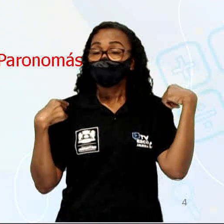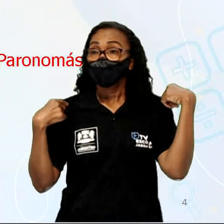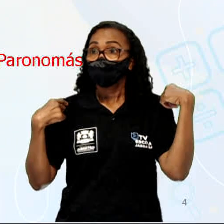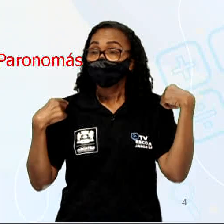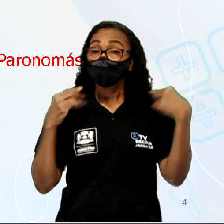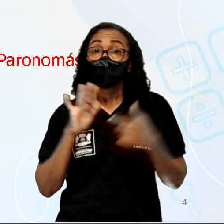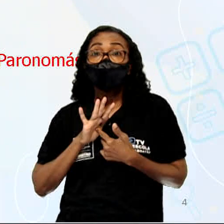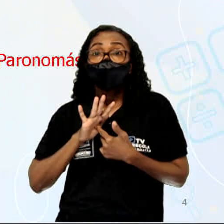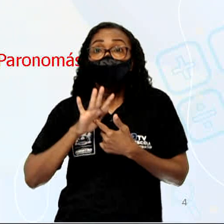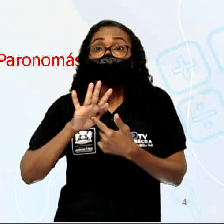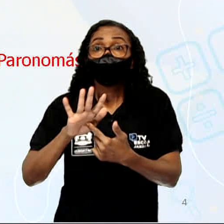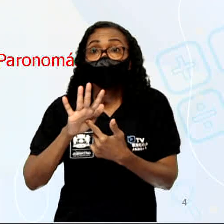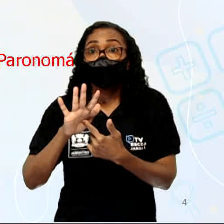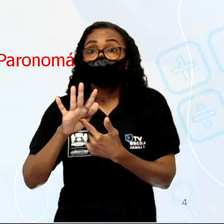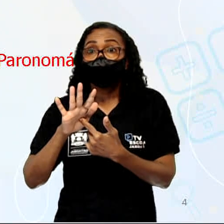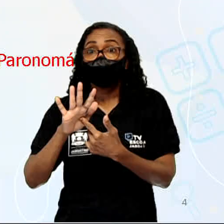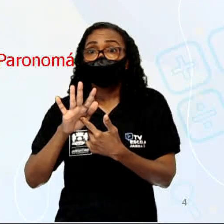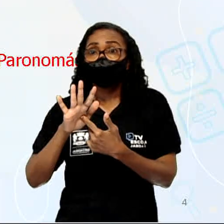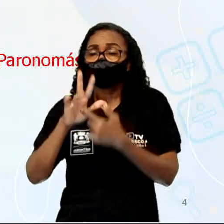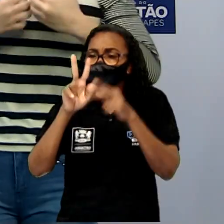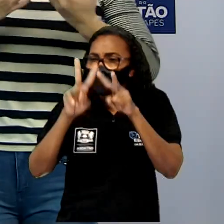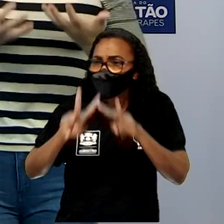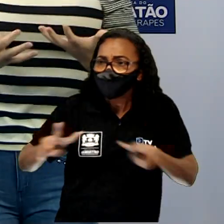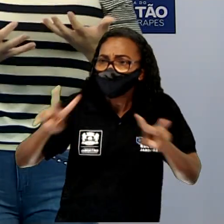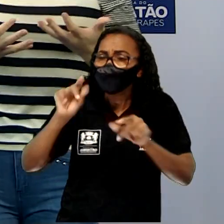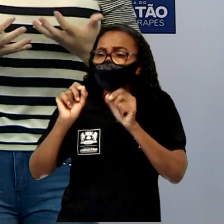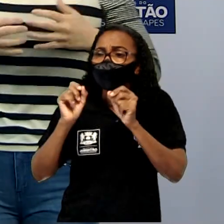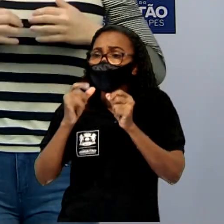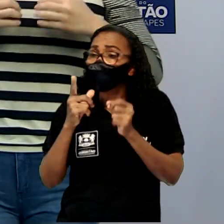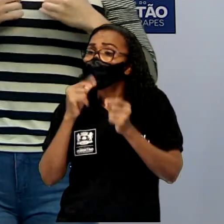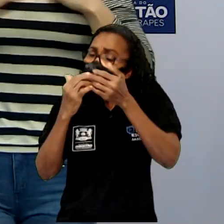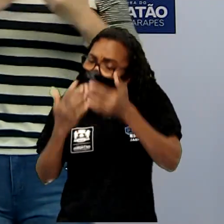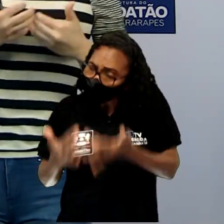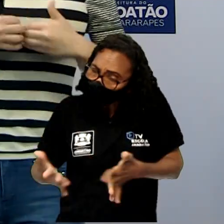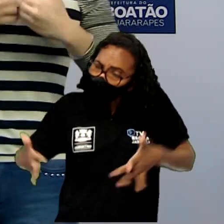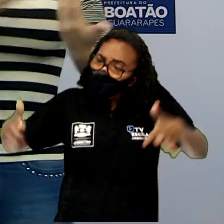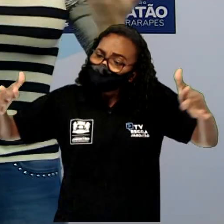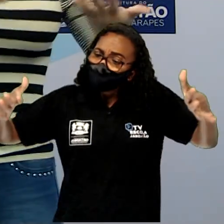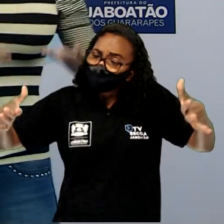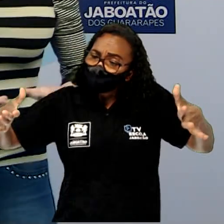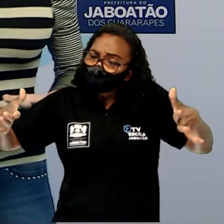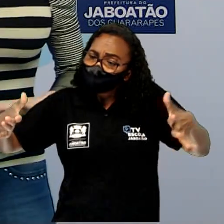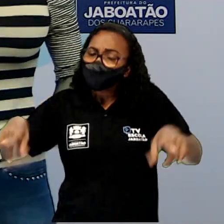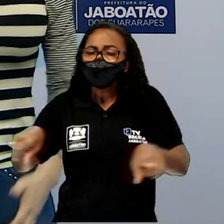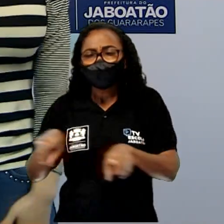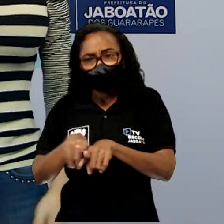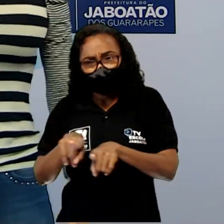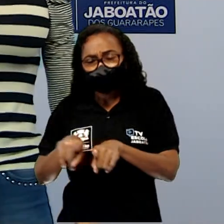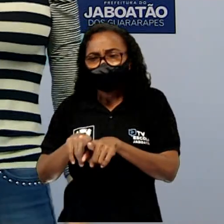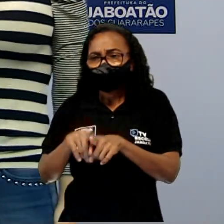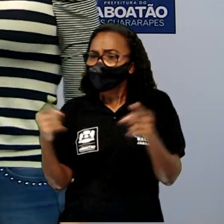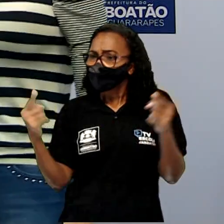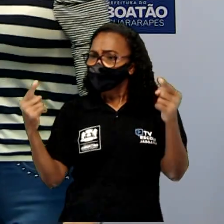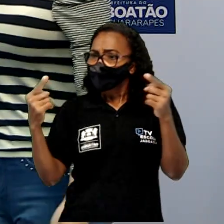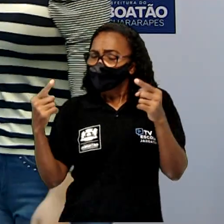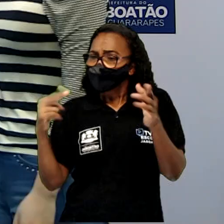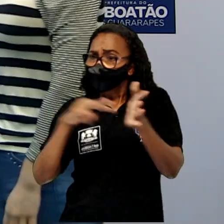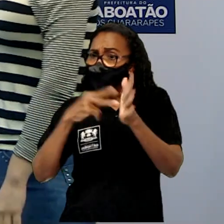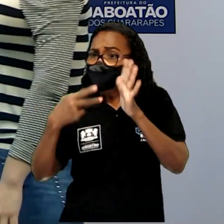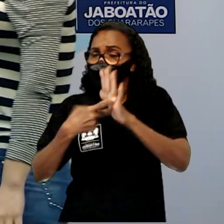acentuar essa visão de mar aberto. Mar aberto também relacionado aos sentimentos.